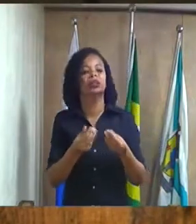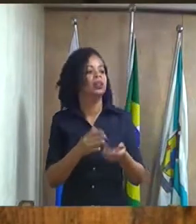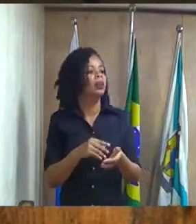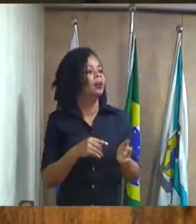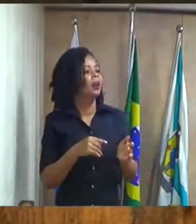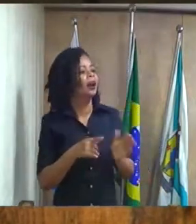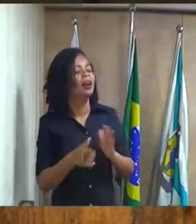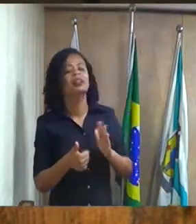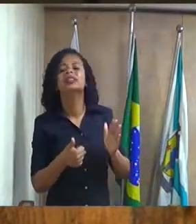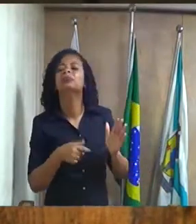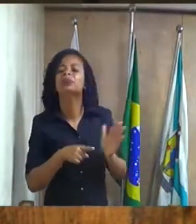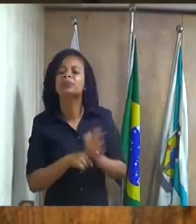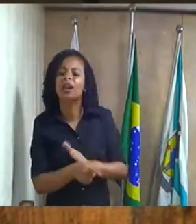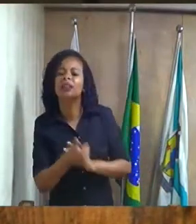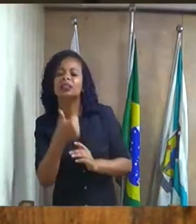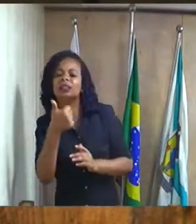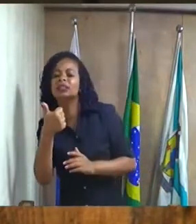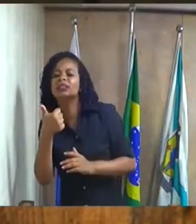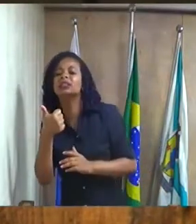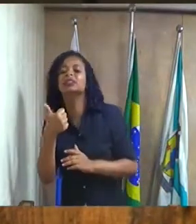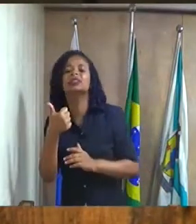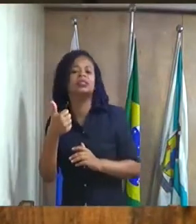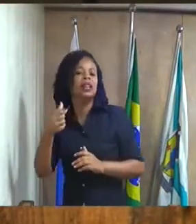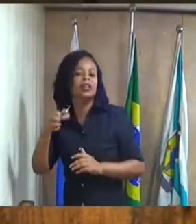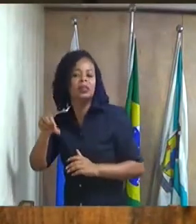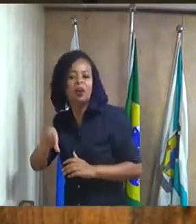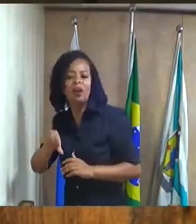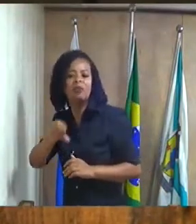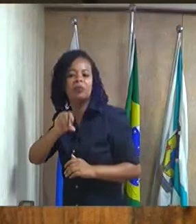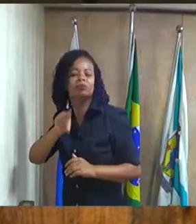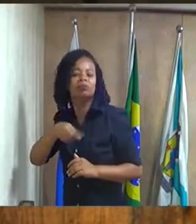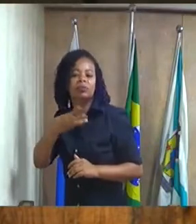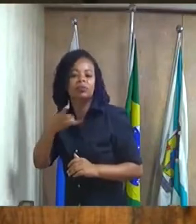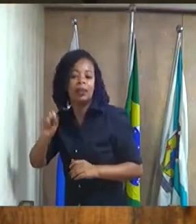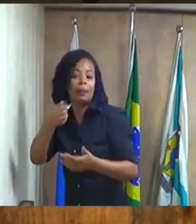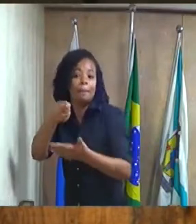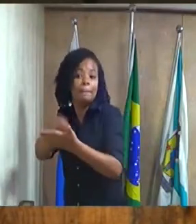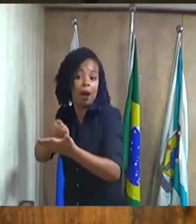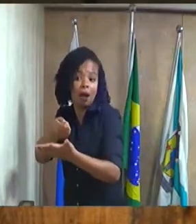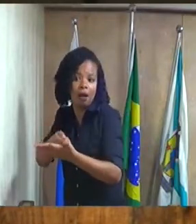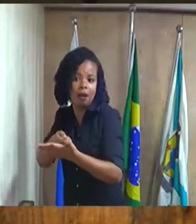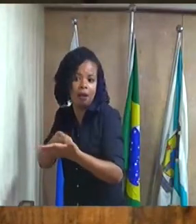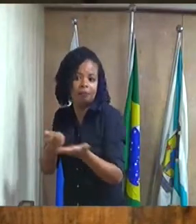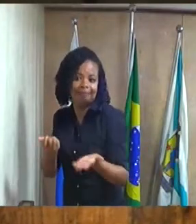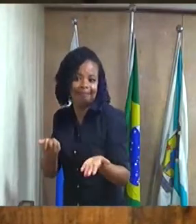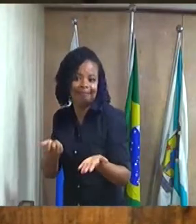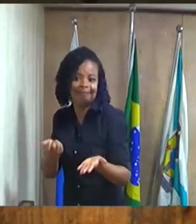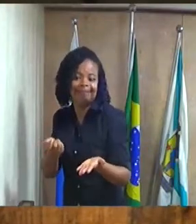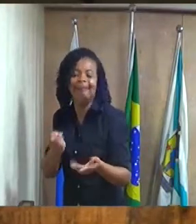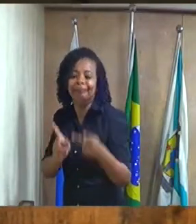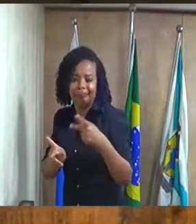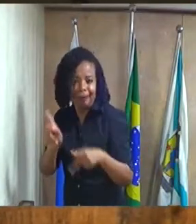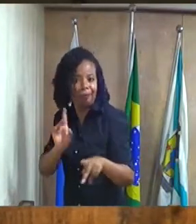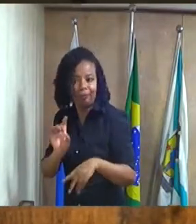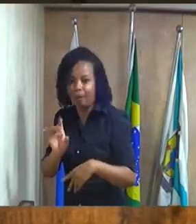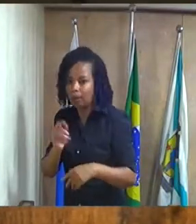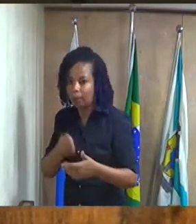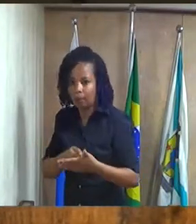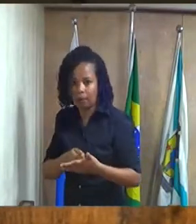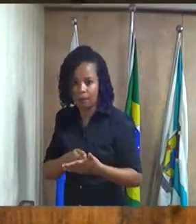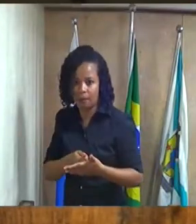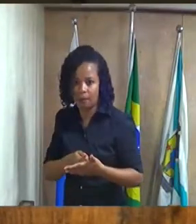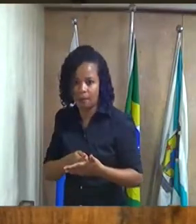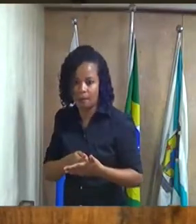para ir 19 e 30 para voltar isso é que quer dizer é só a população que paga aí